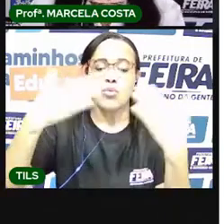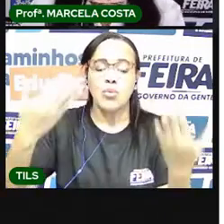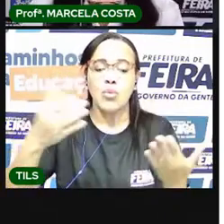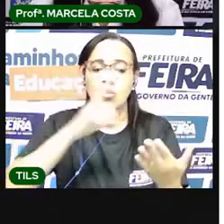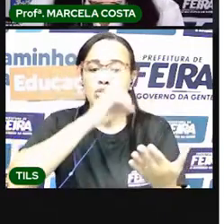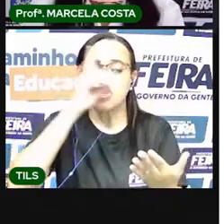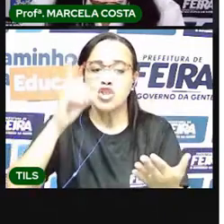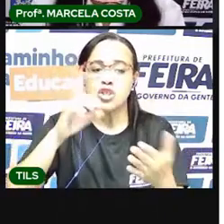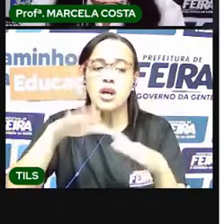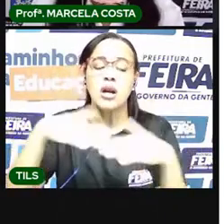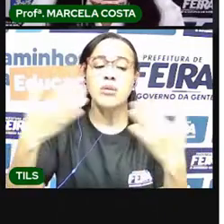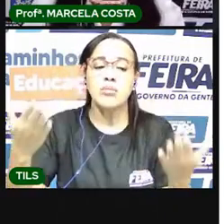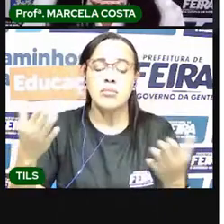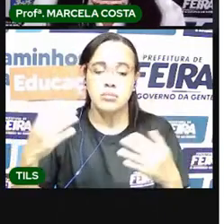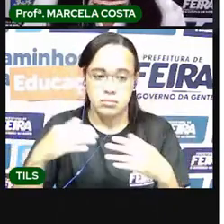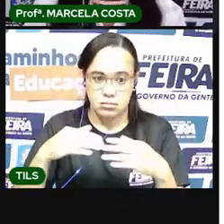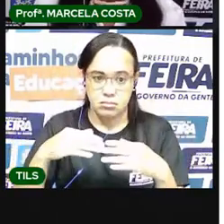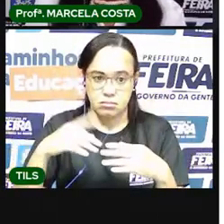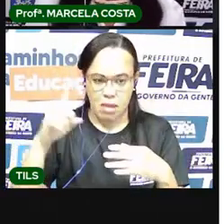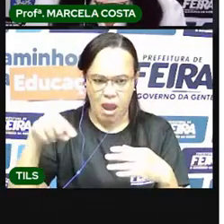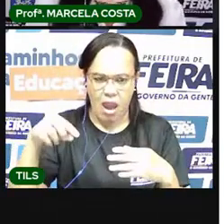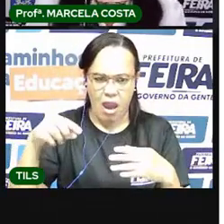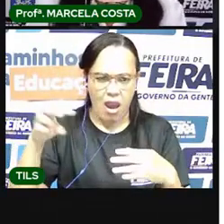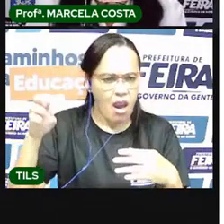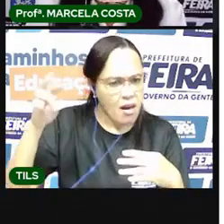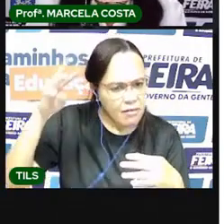Lembra aí, o primeiro dia do mês foi terça-feira?